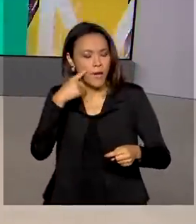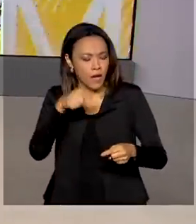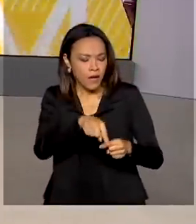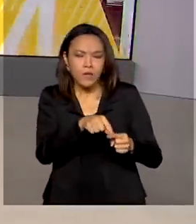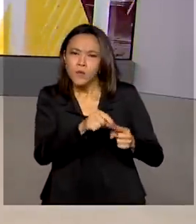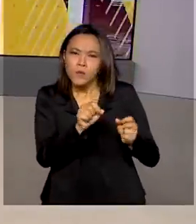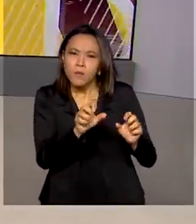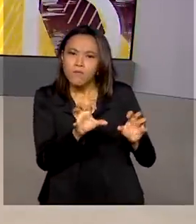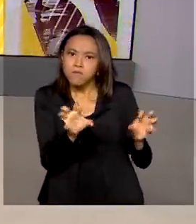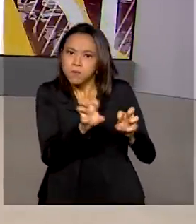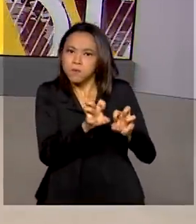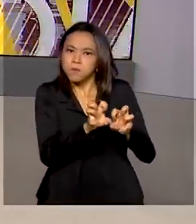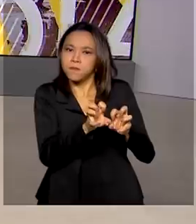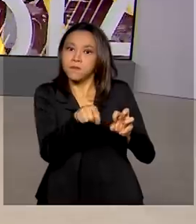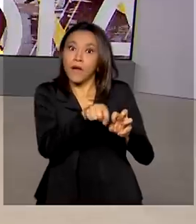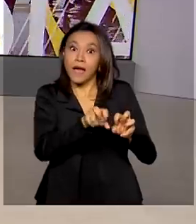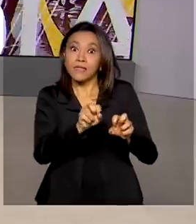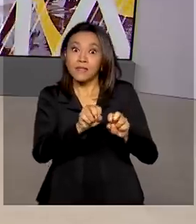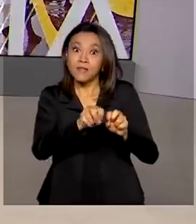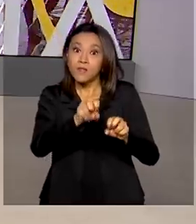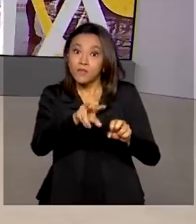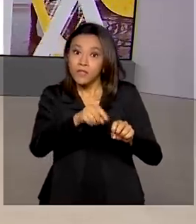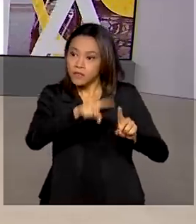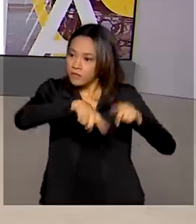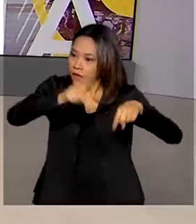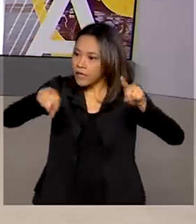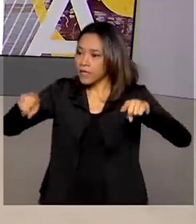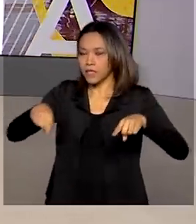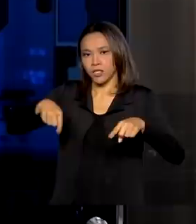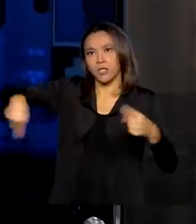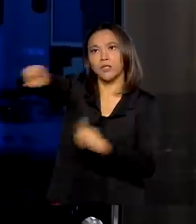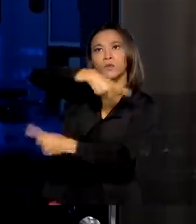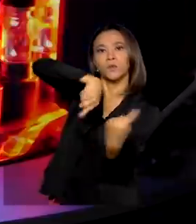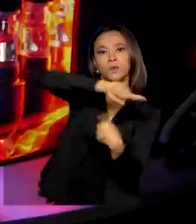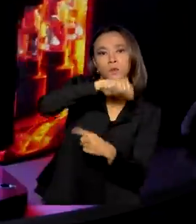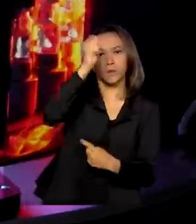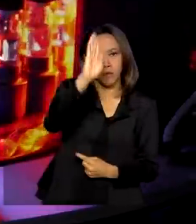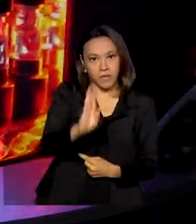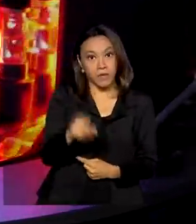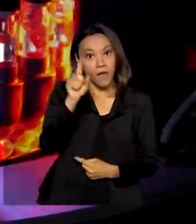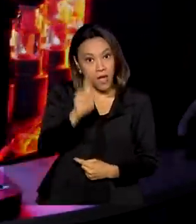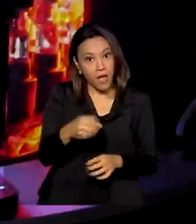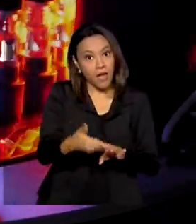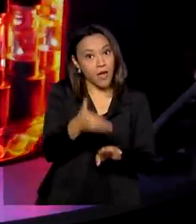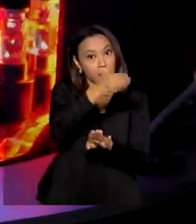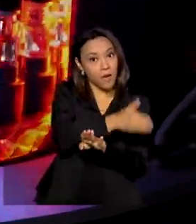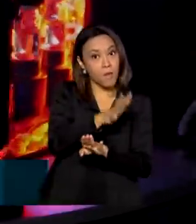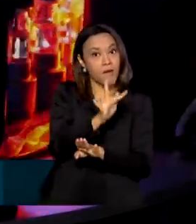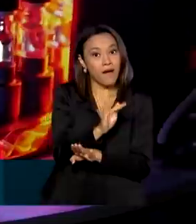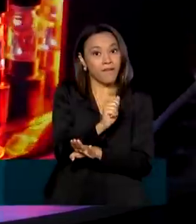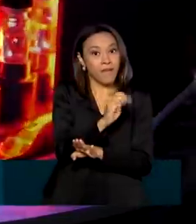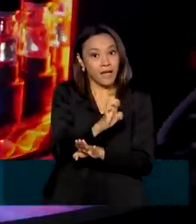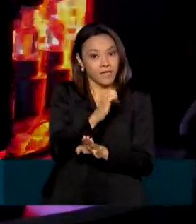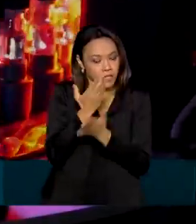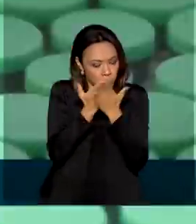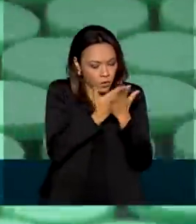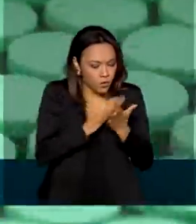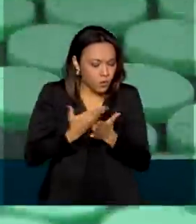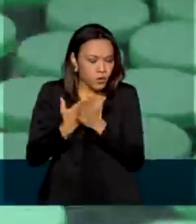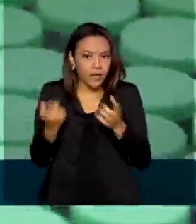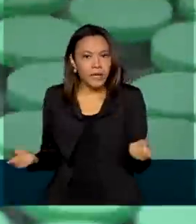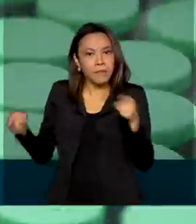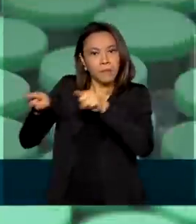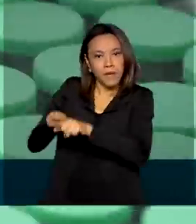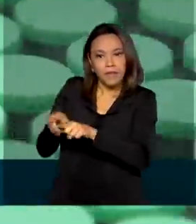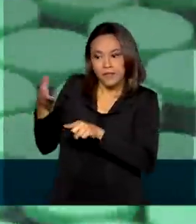variantes do coronavírus em circulação no país. A informação vem da fase preliminar de um estudo feito em parceria com o